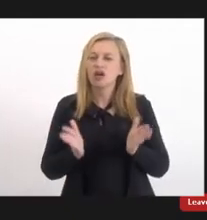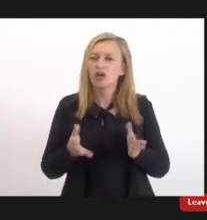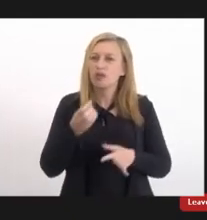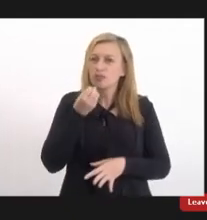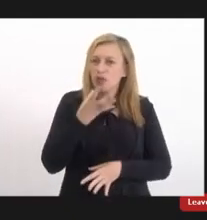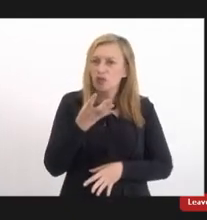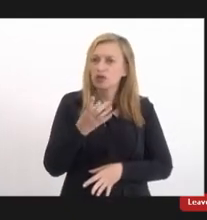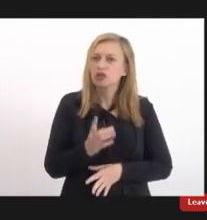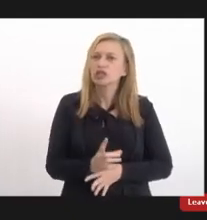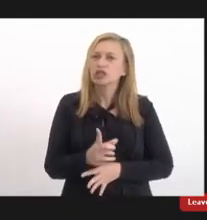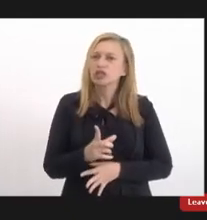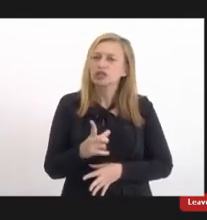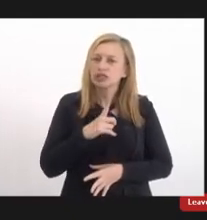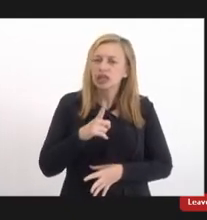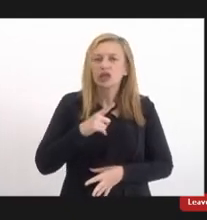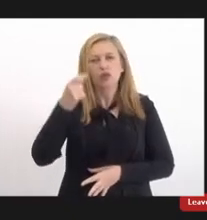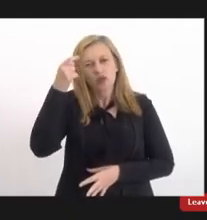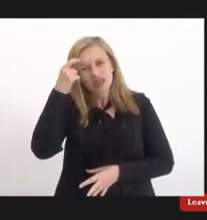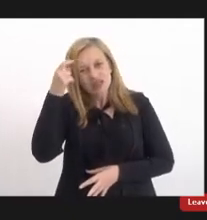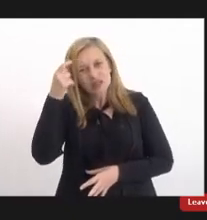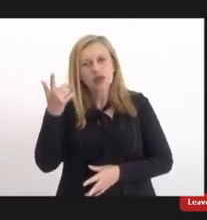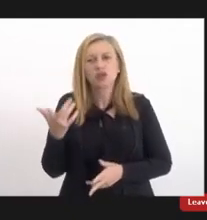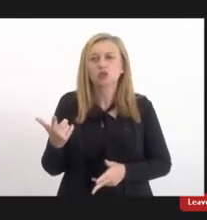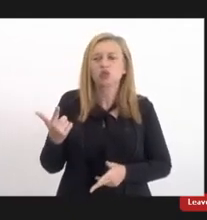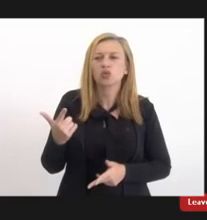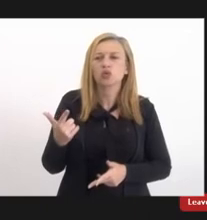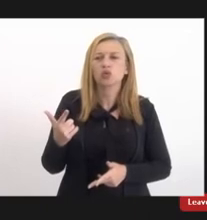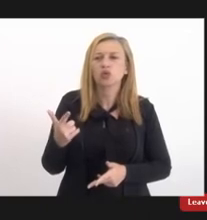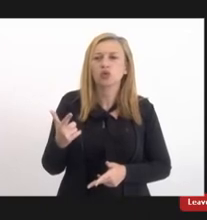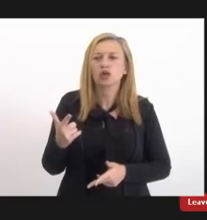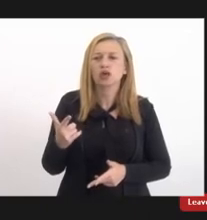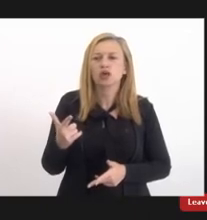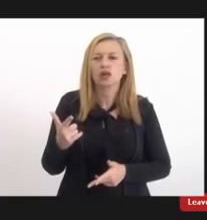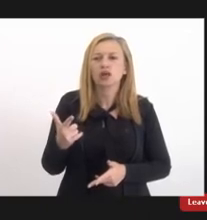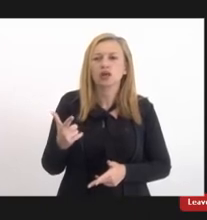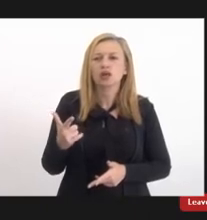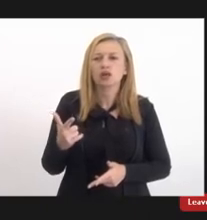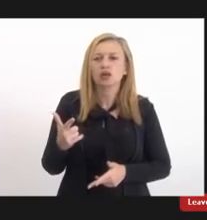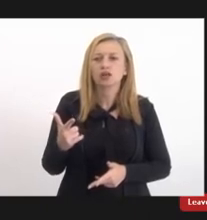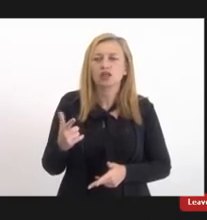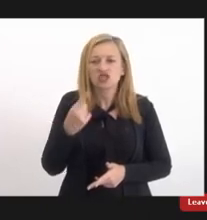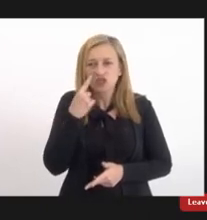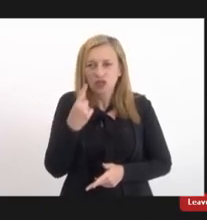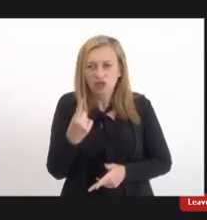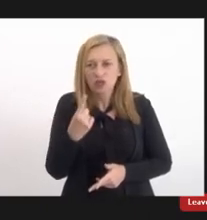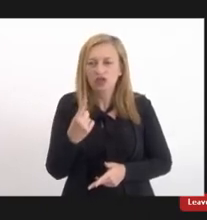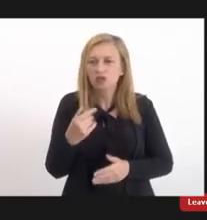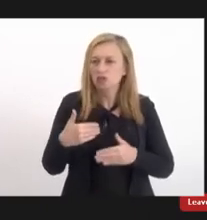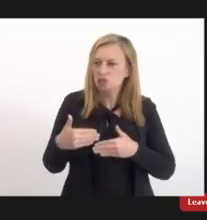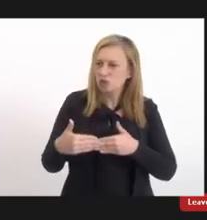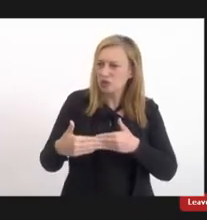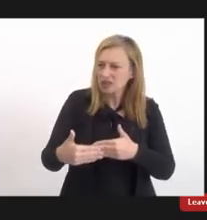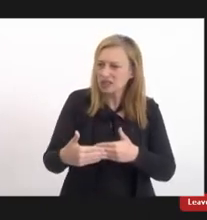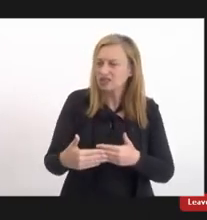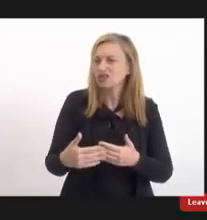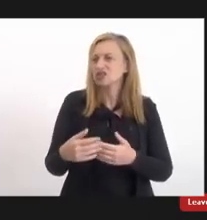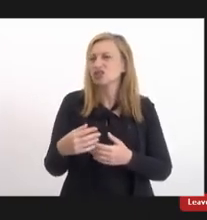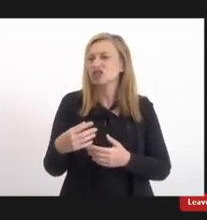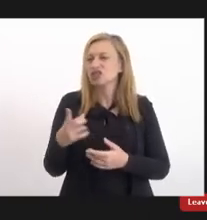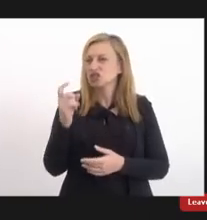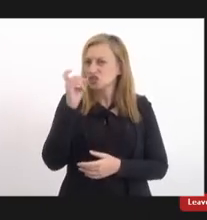que a gente tenha conhecimento, né? Que a gente está vivendo um processo muito difícil,